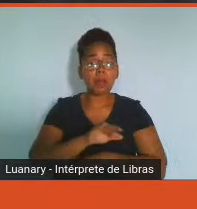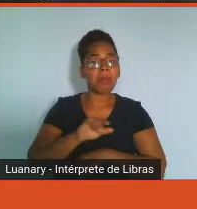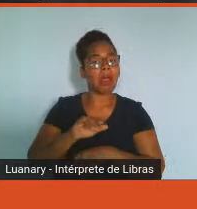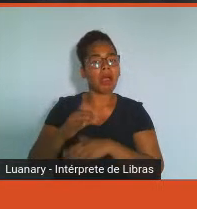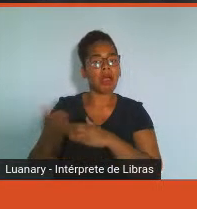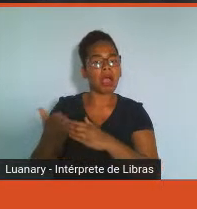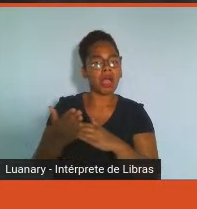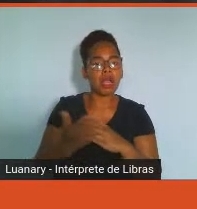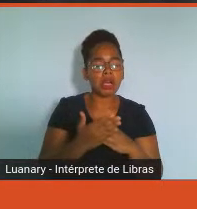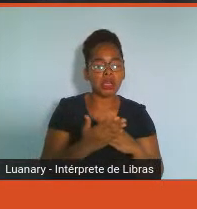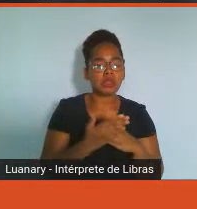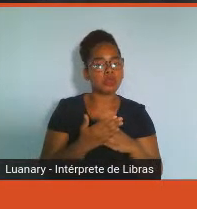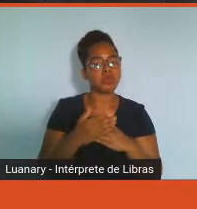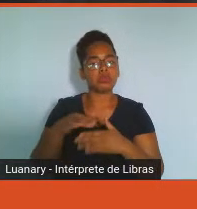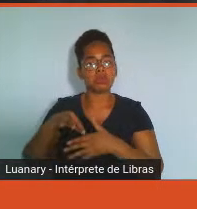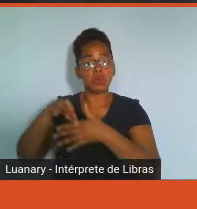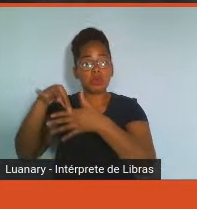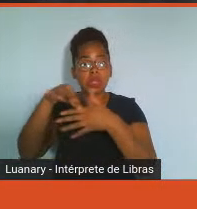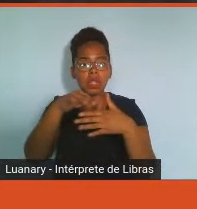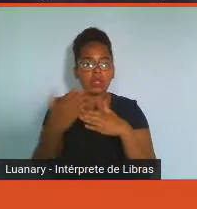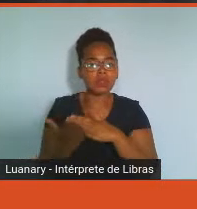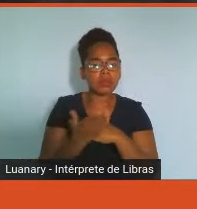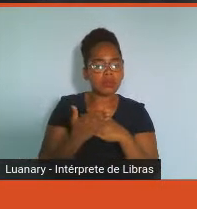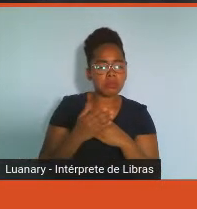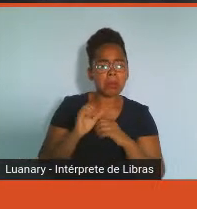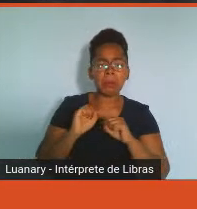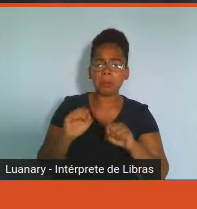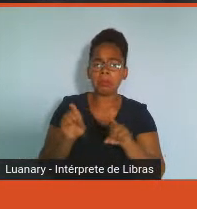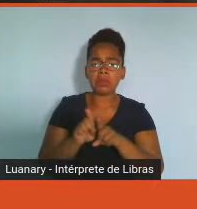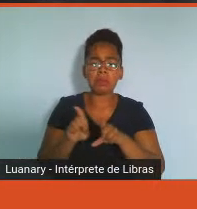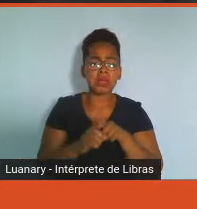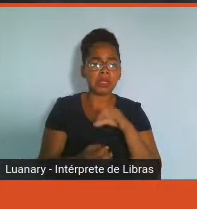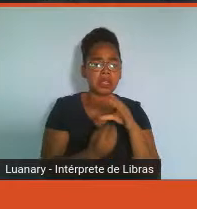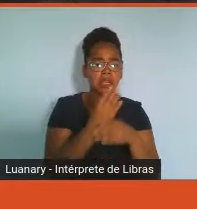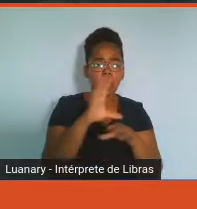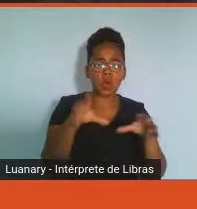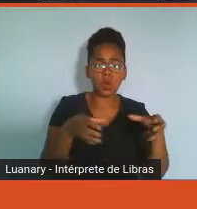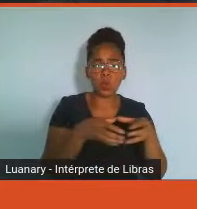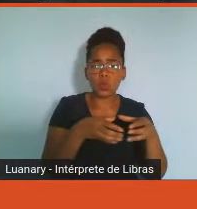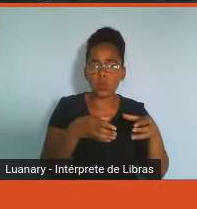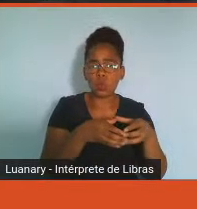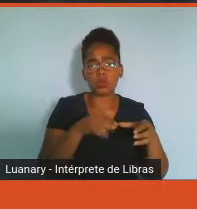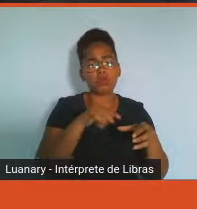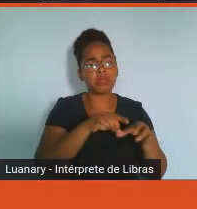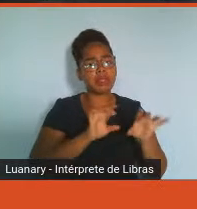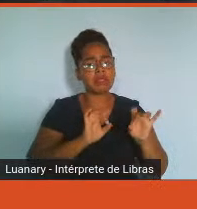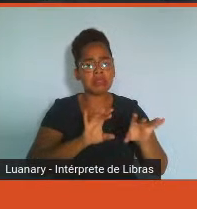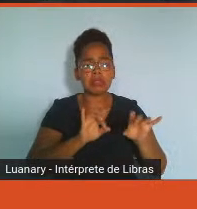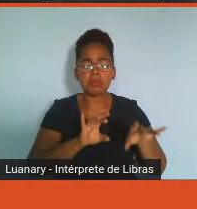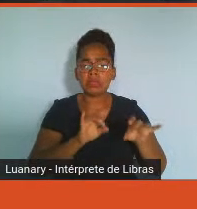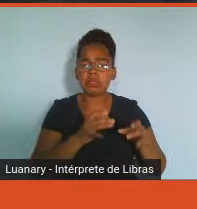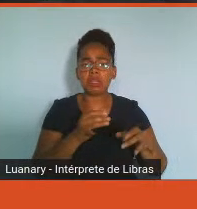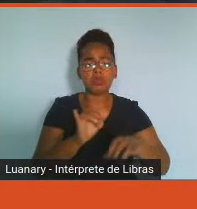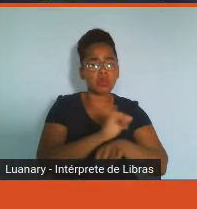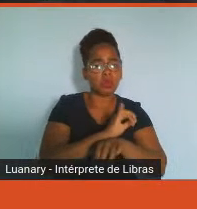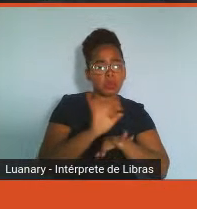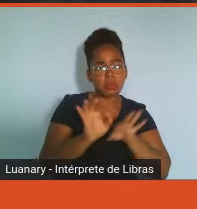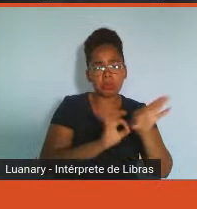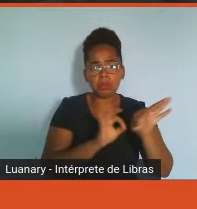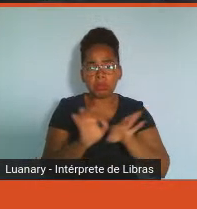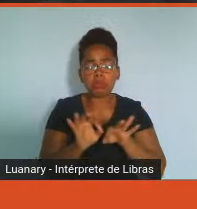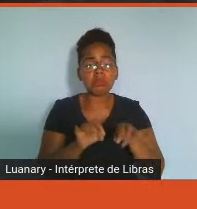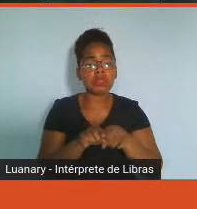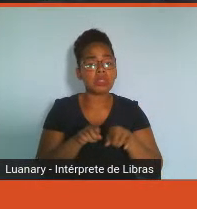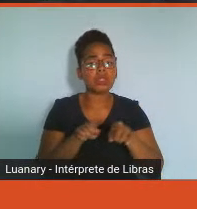né. Você pode formar um comitê bem diversificado também com relação à equipe, para que isso aumente o engajamento da